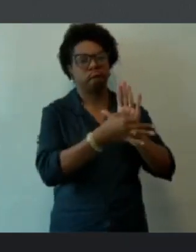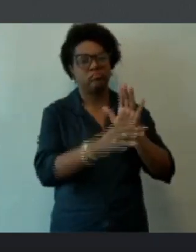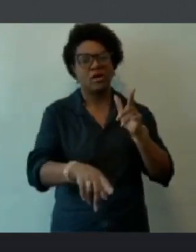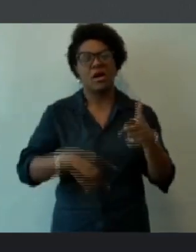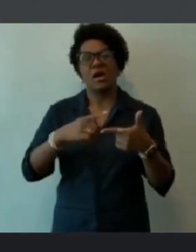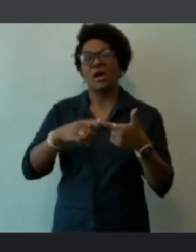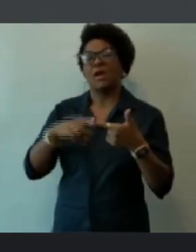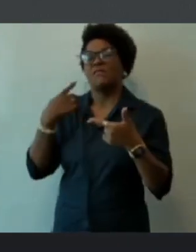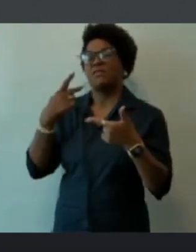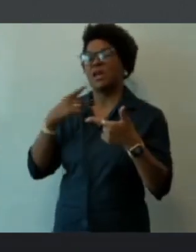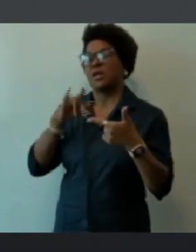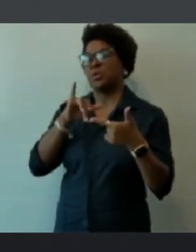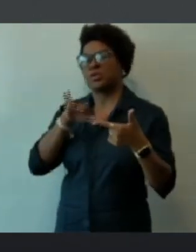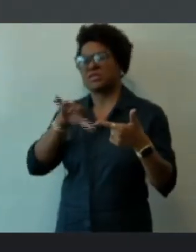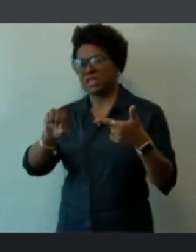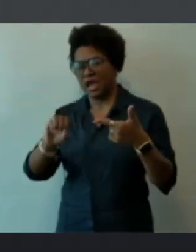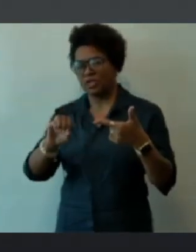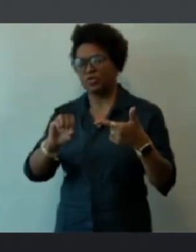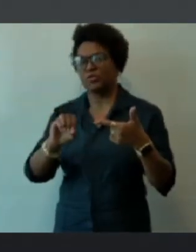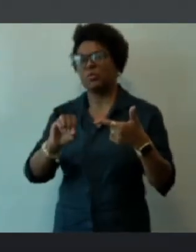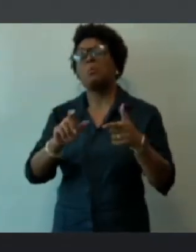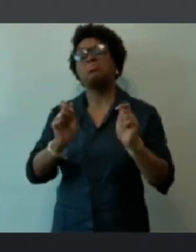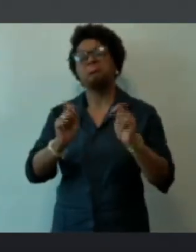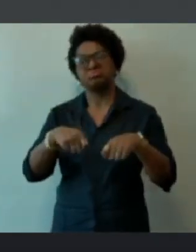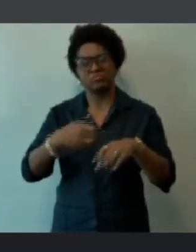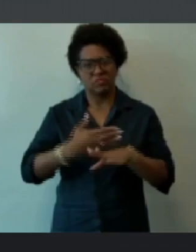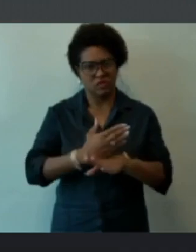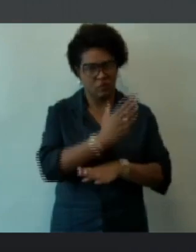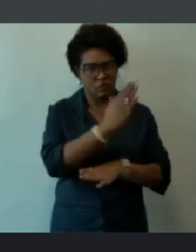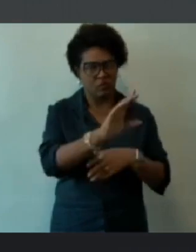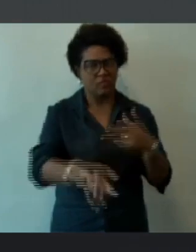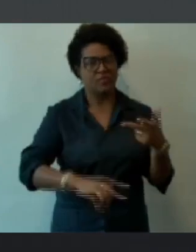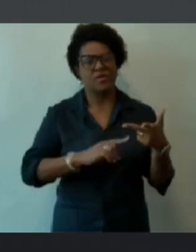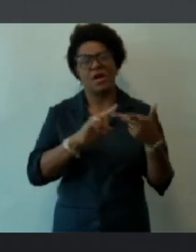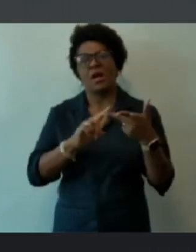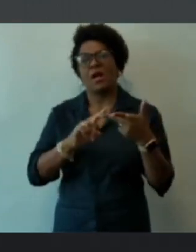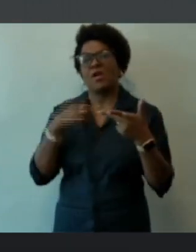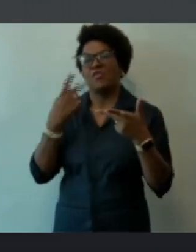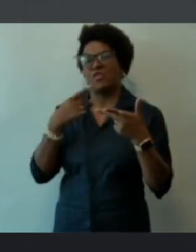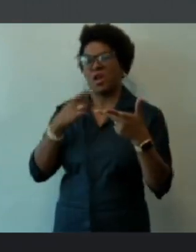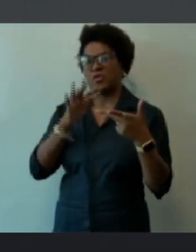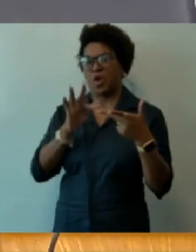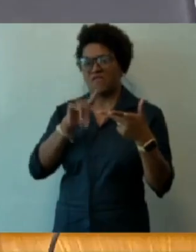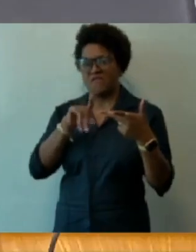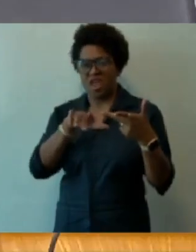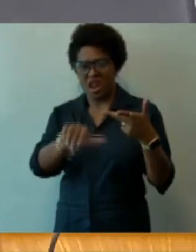pela aprovação do acordo, como vota a vereadora Fernanda Pereira Altué,